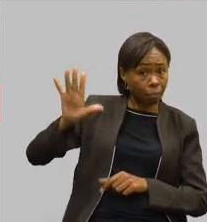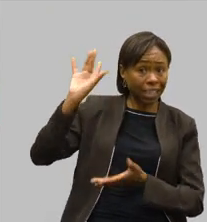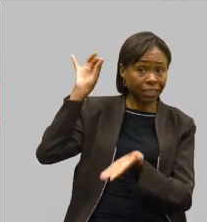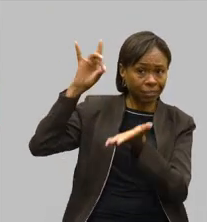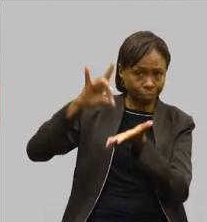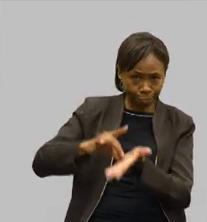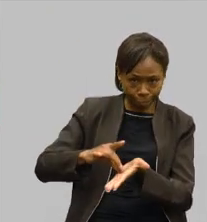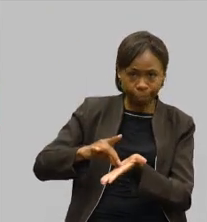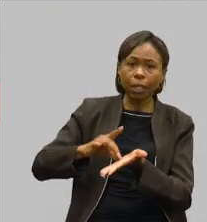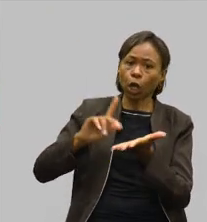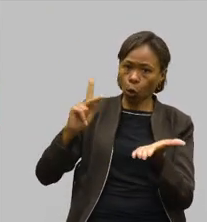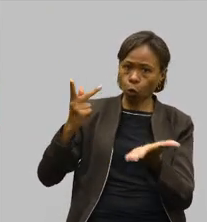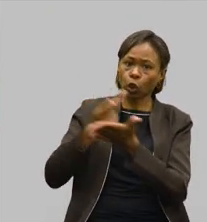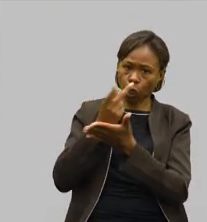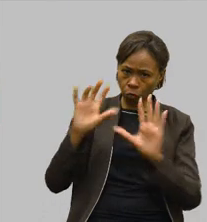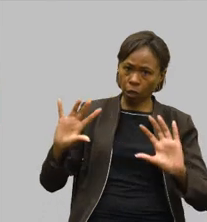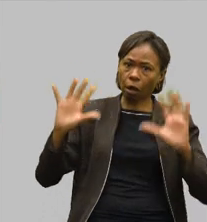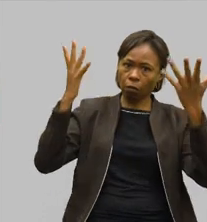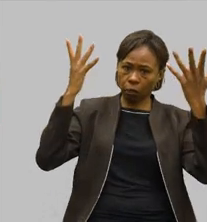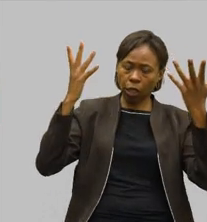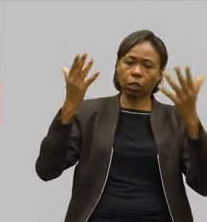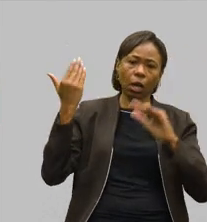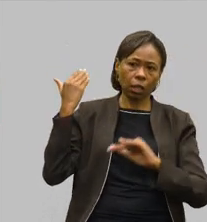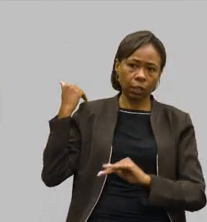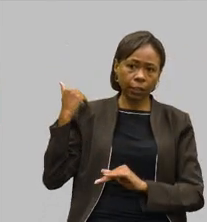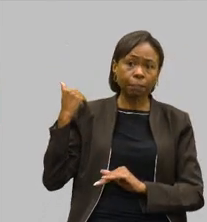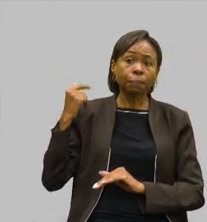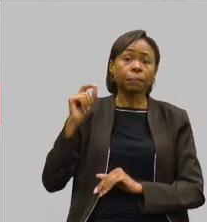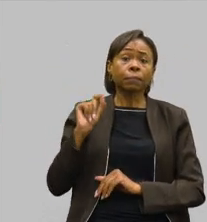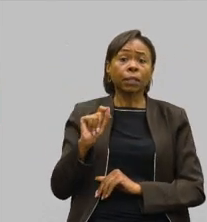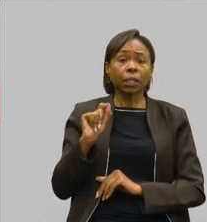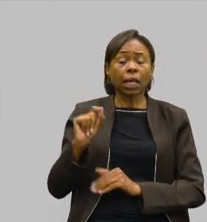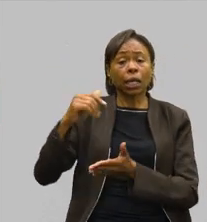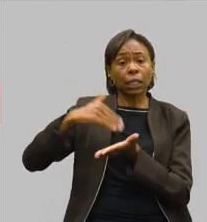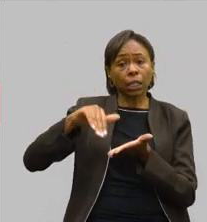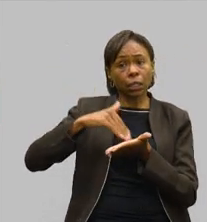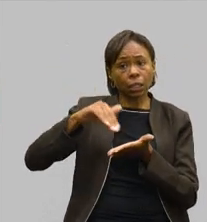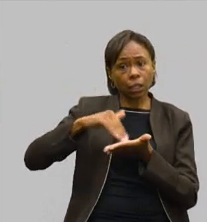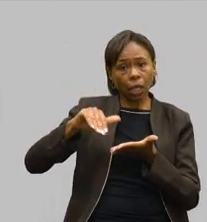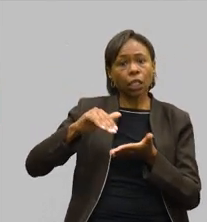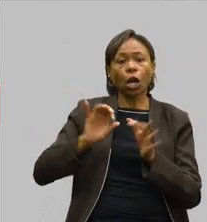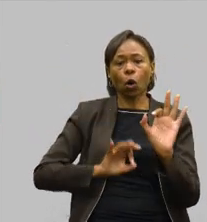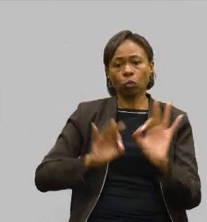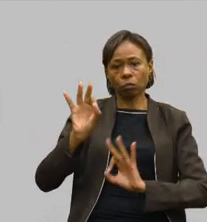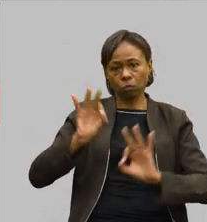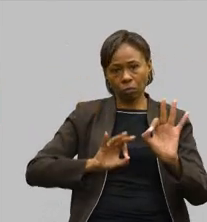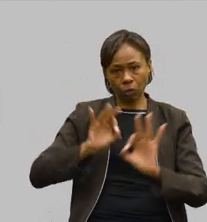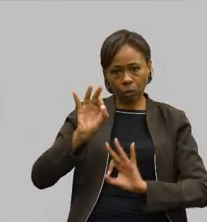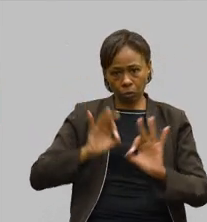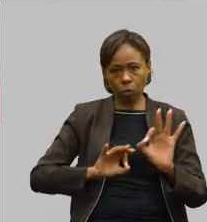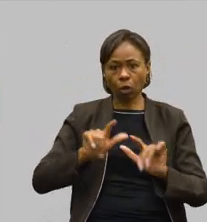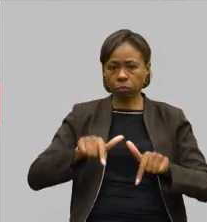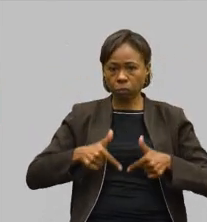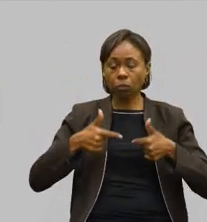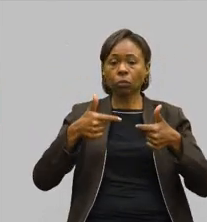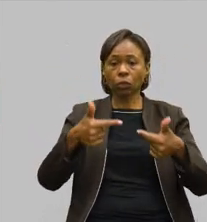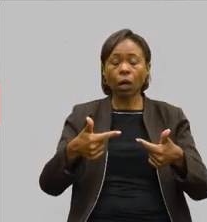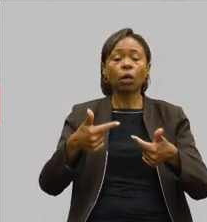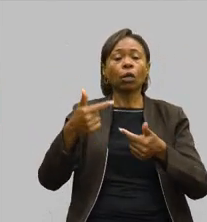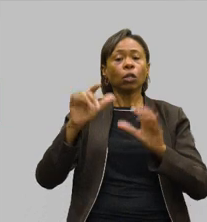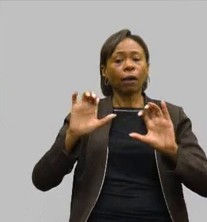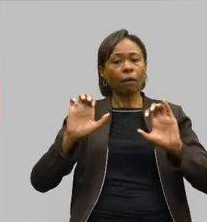de eventos reais que aconteceram, que essa secretaria organizou e executou, tanto dos eventos